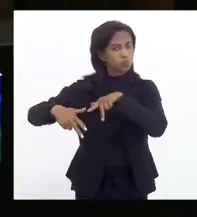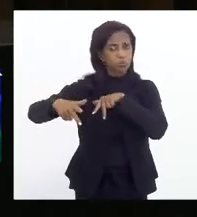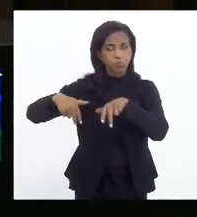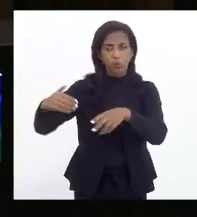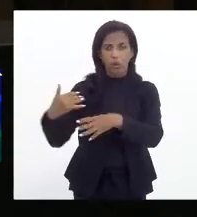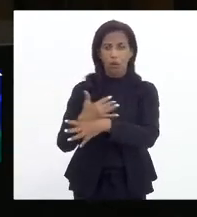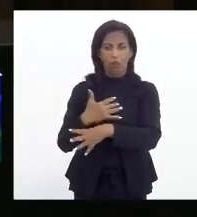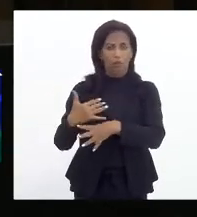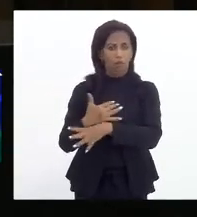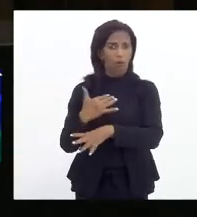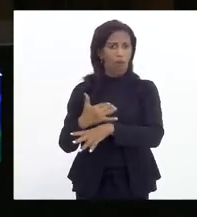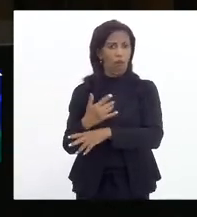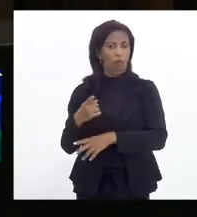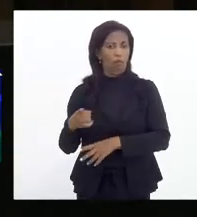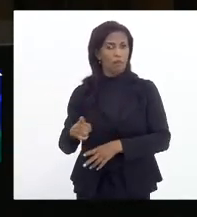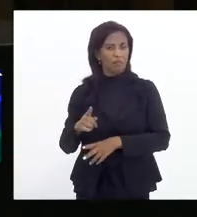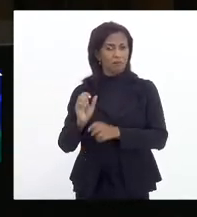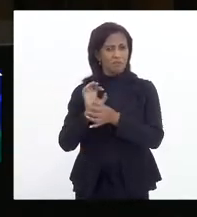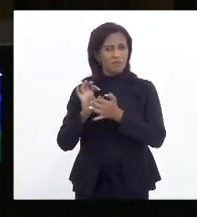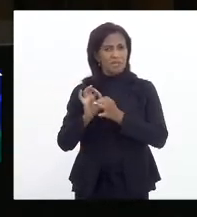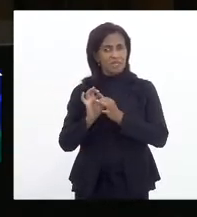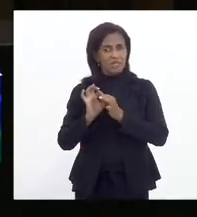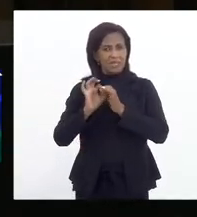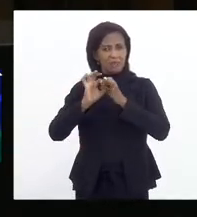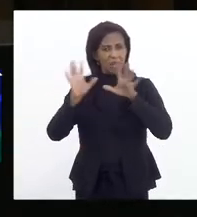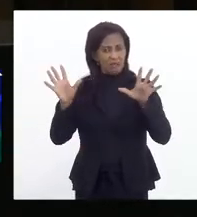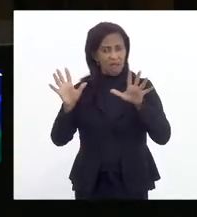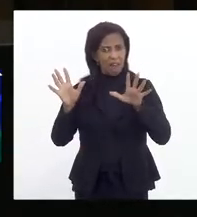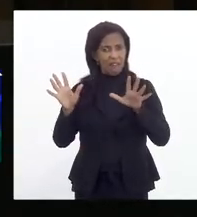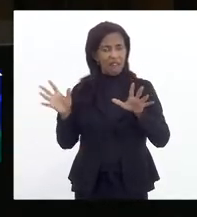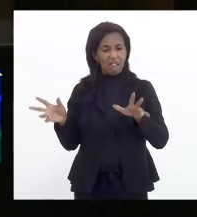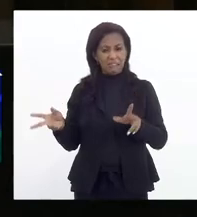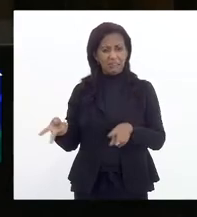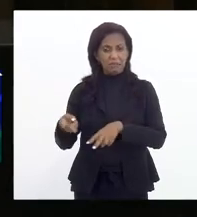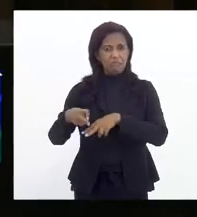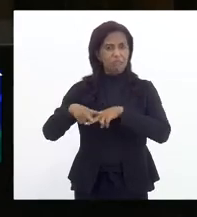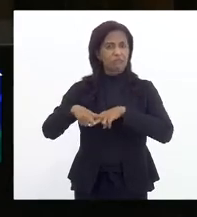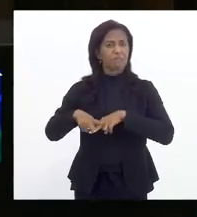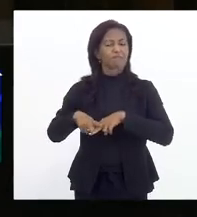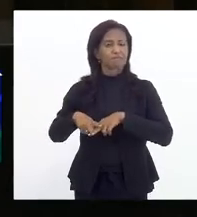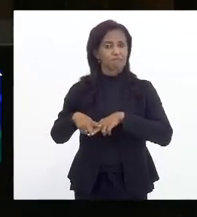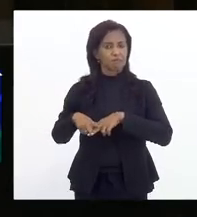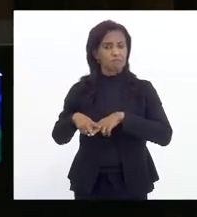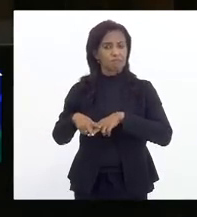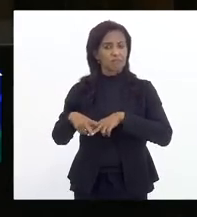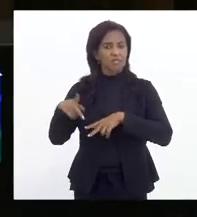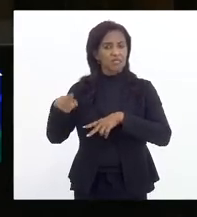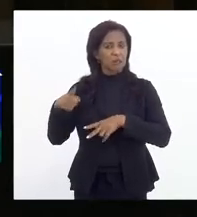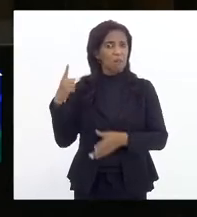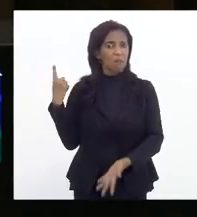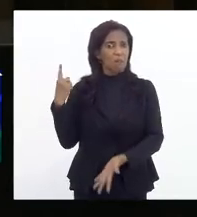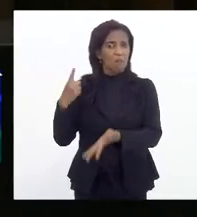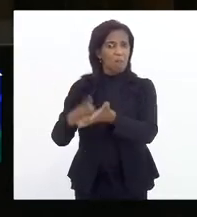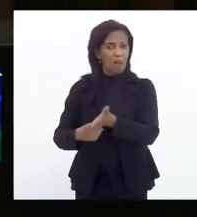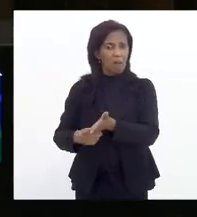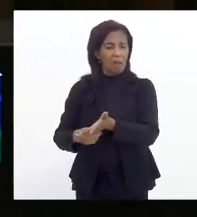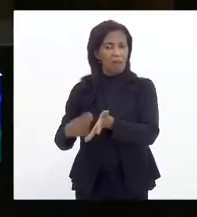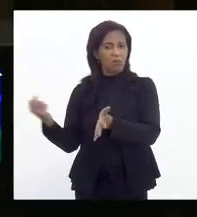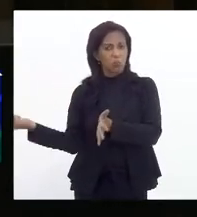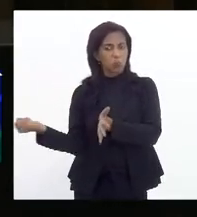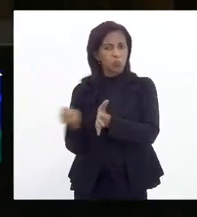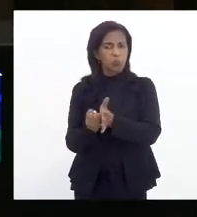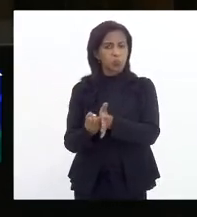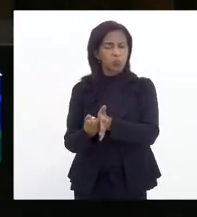cidade, estão com sua liberdade de locomoção cerceada, estão marcados, rotulados,